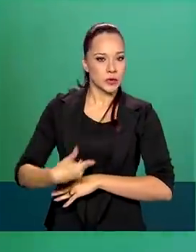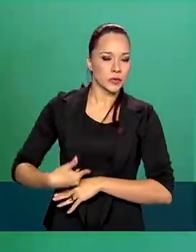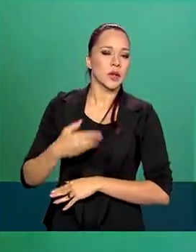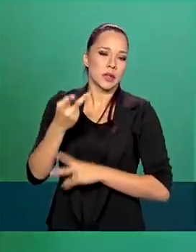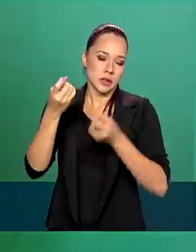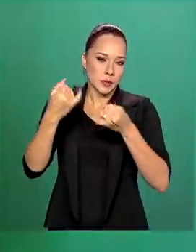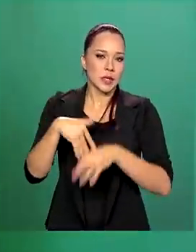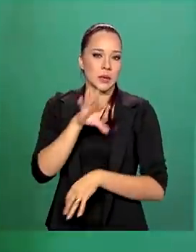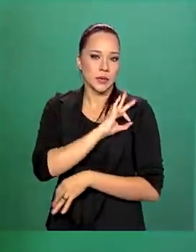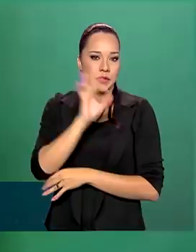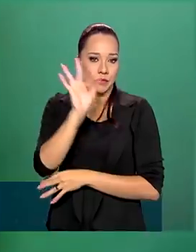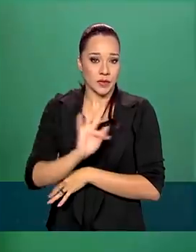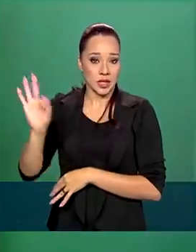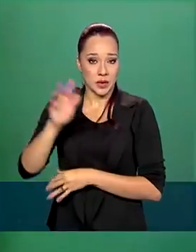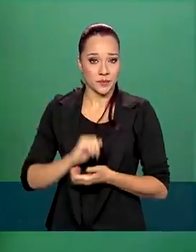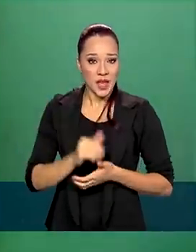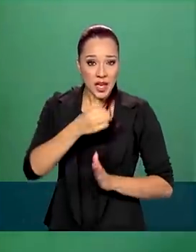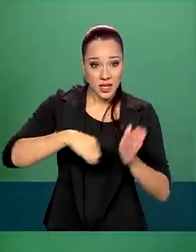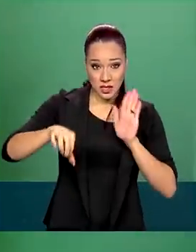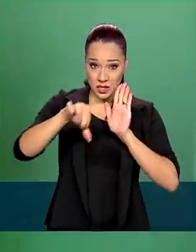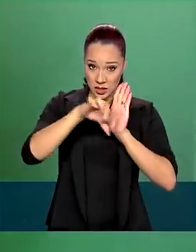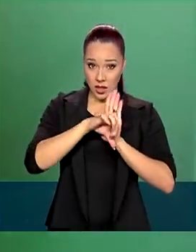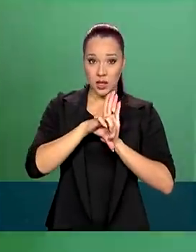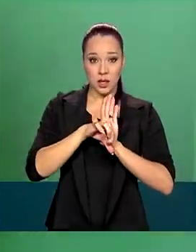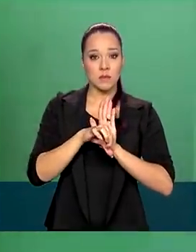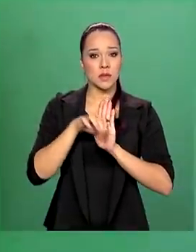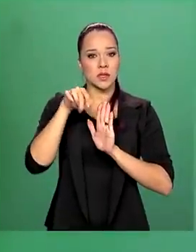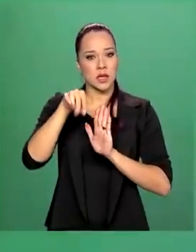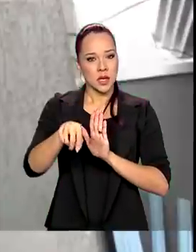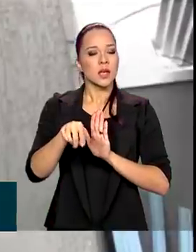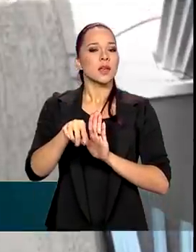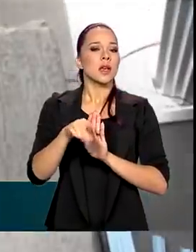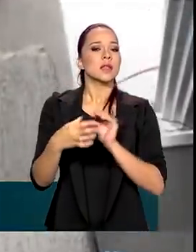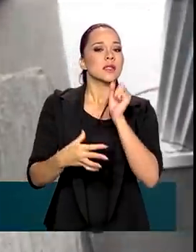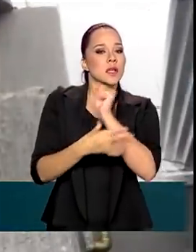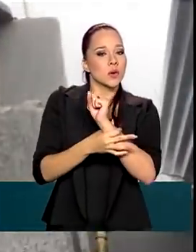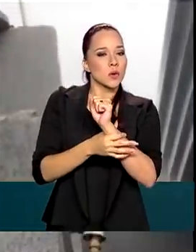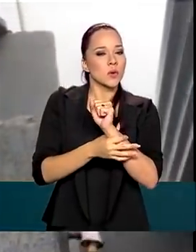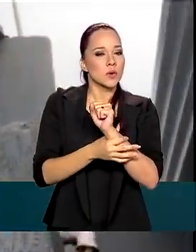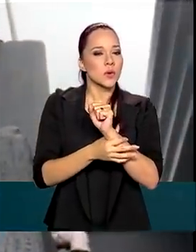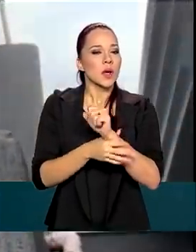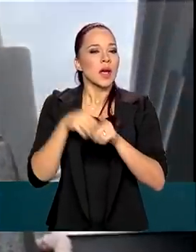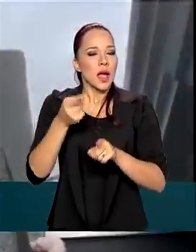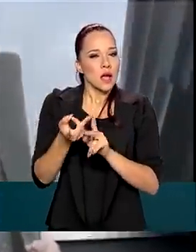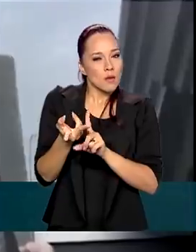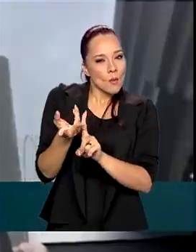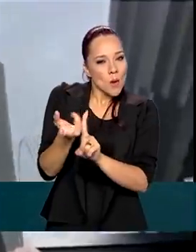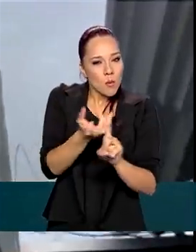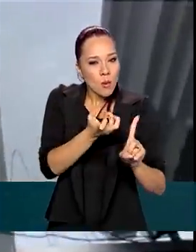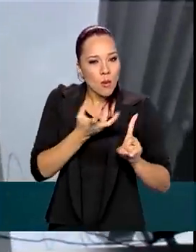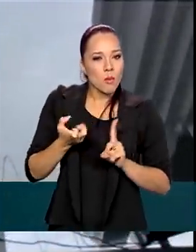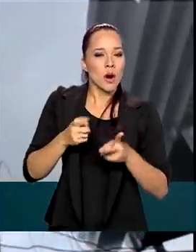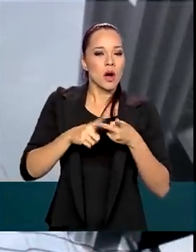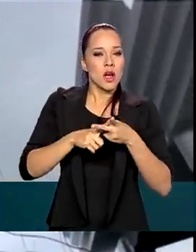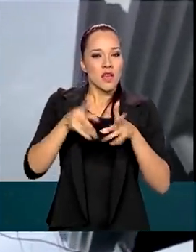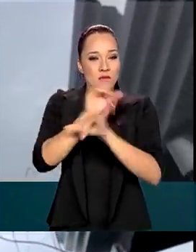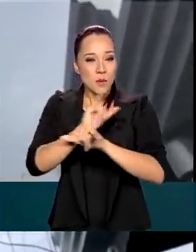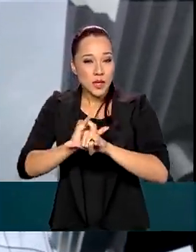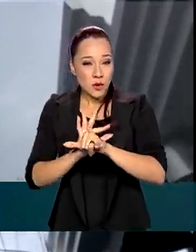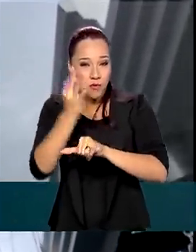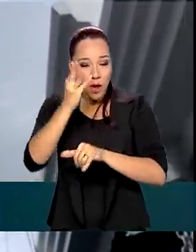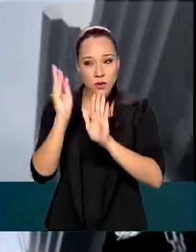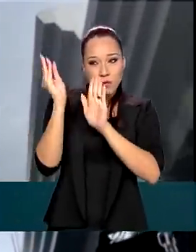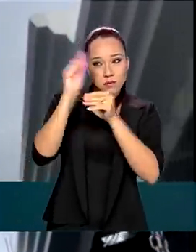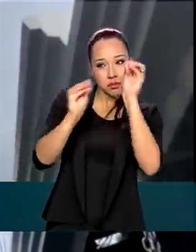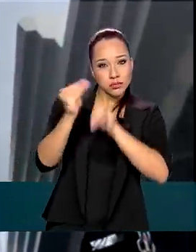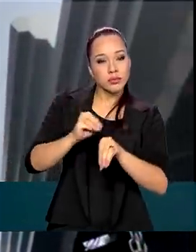Federal. Os crimes investigados pela Operação Seguro Fake 2 são estelionato previdenciário, inserção de dados falsos